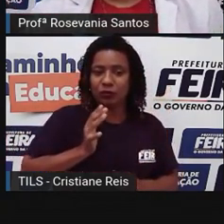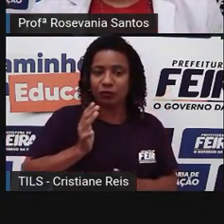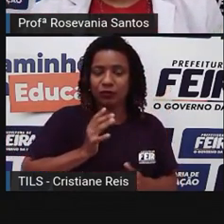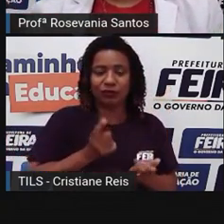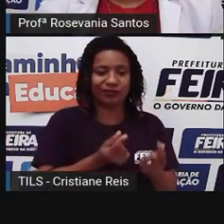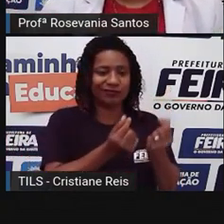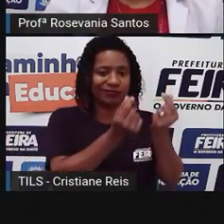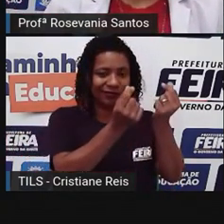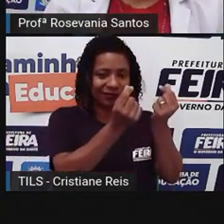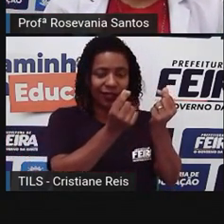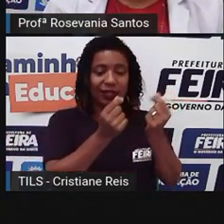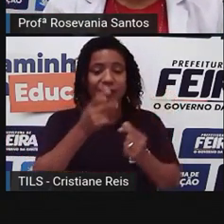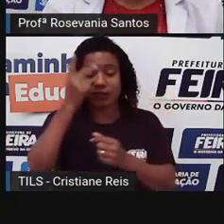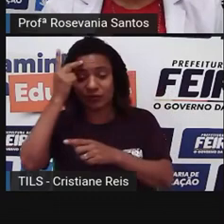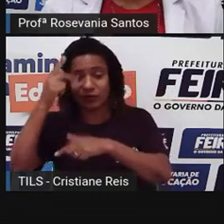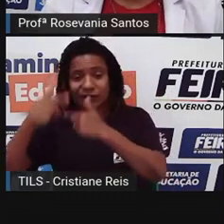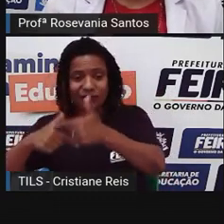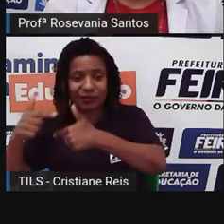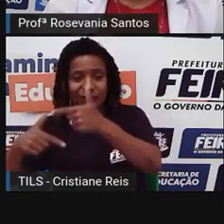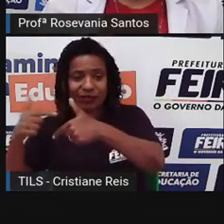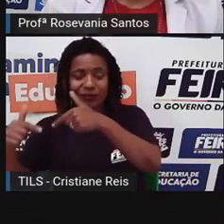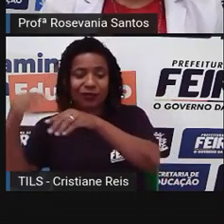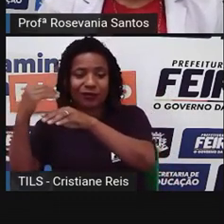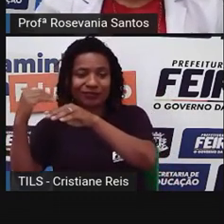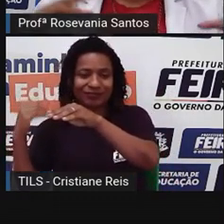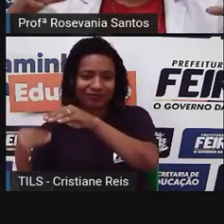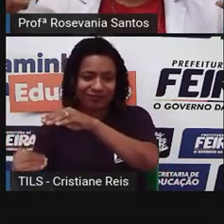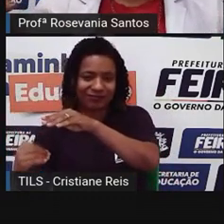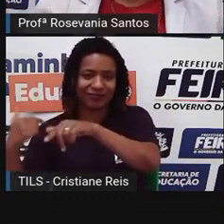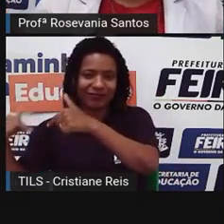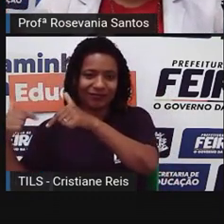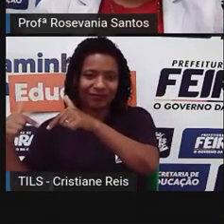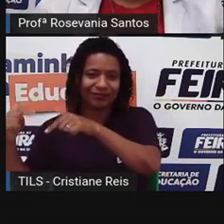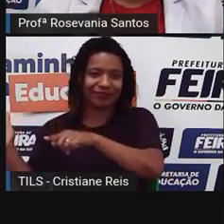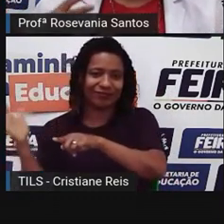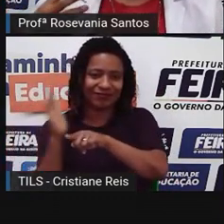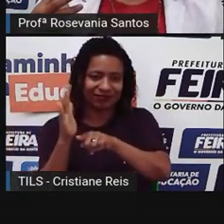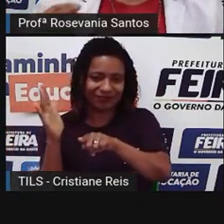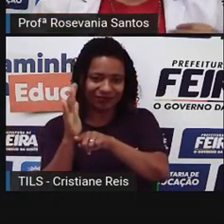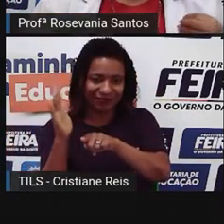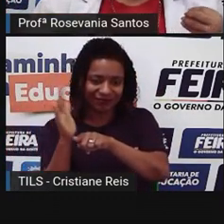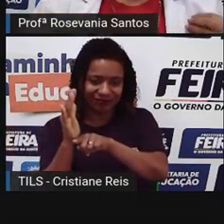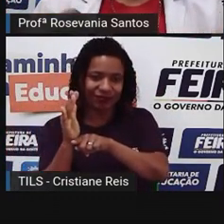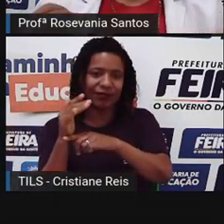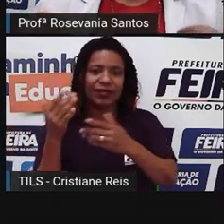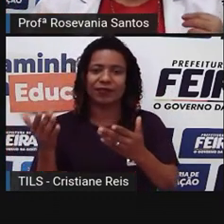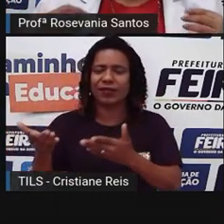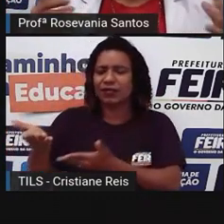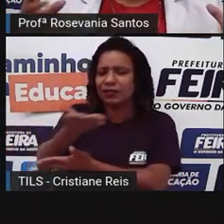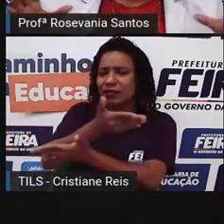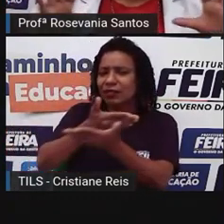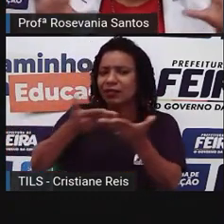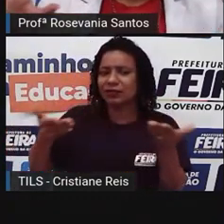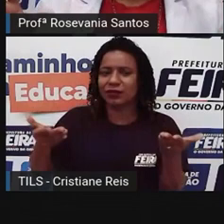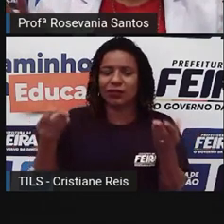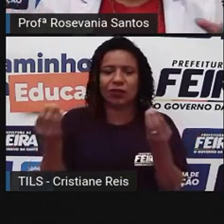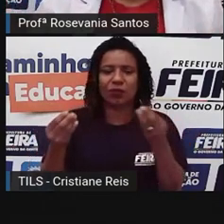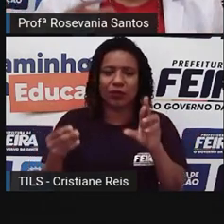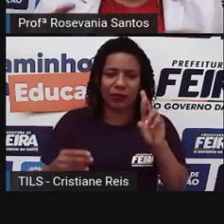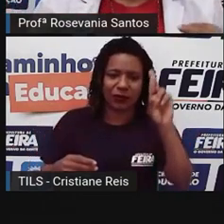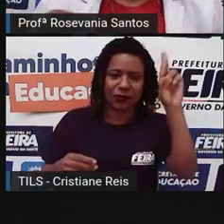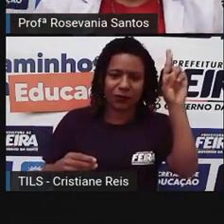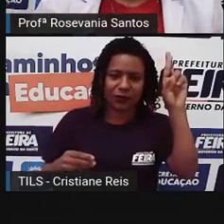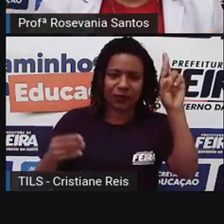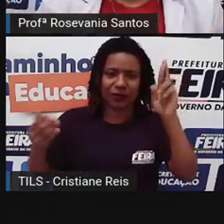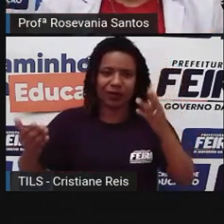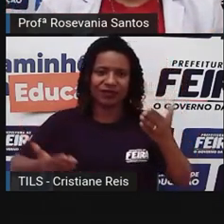o proletariado que era os trabalhadores, mas hoje essas relações, assim, né, pra gente dividir isso, elas